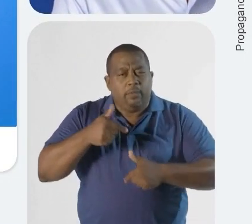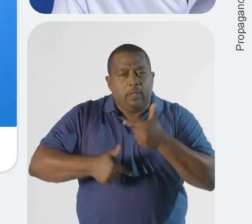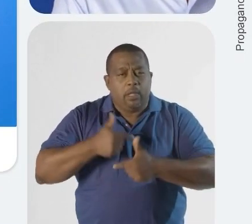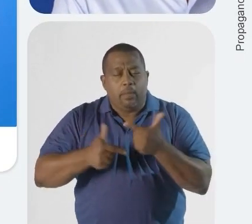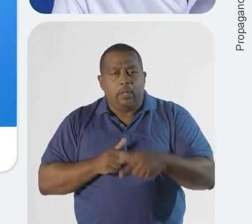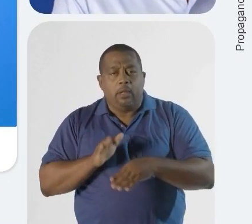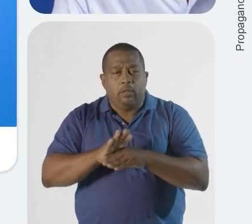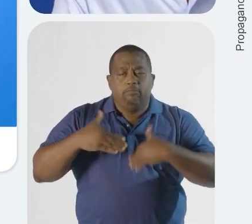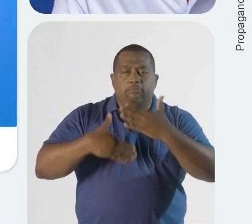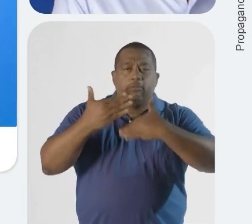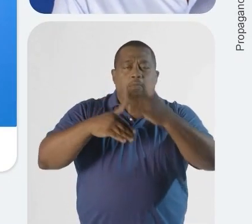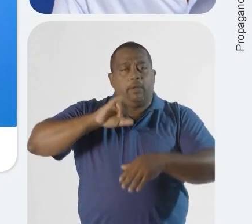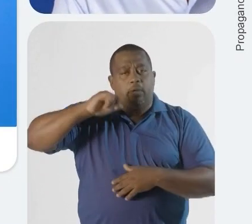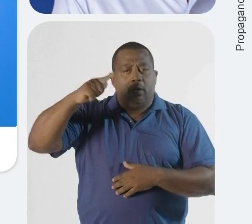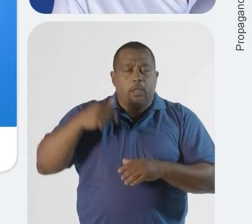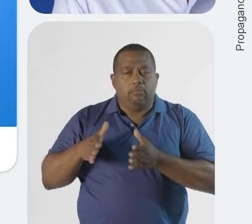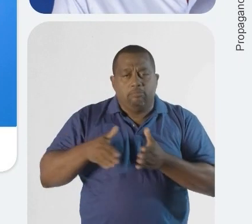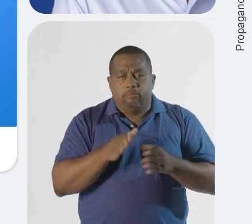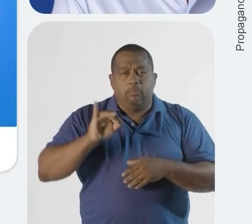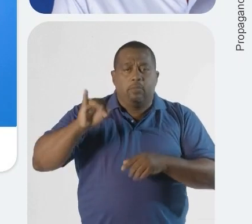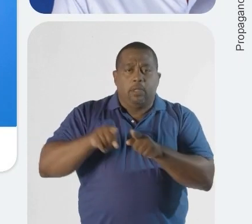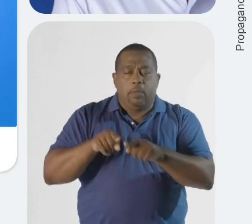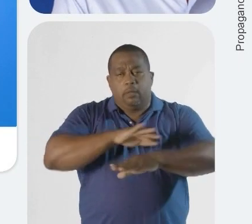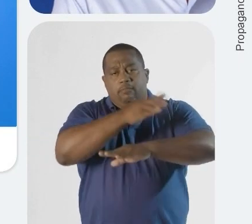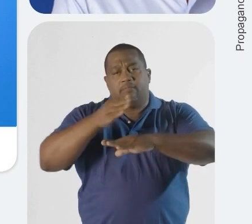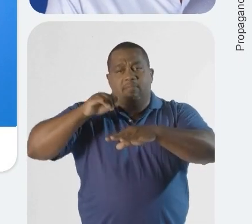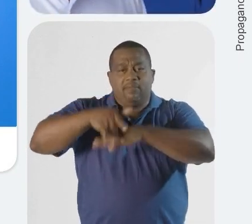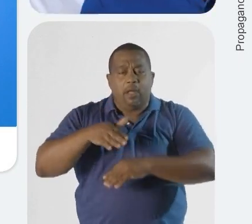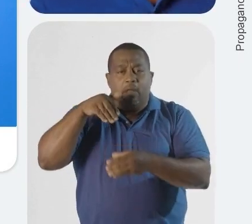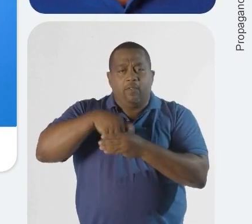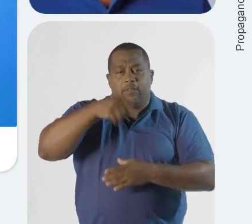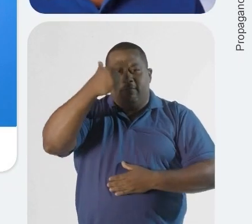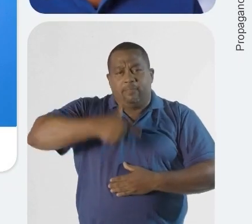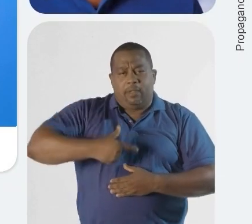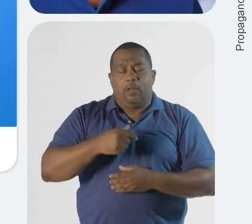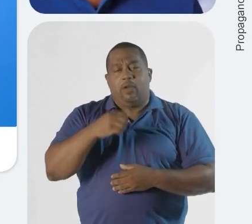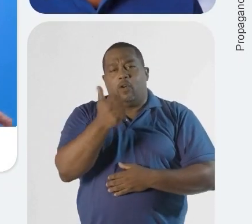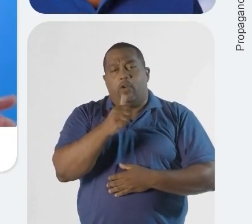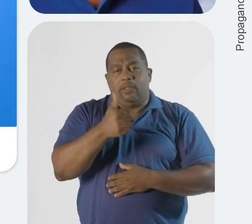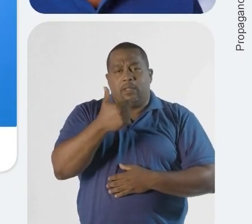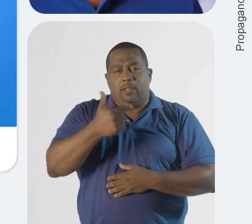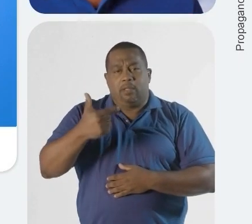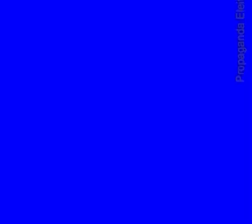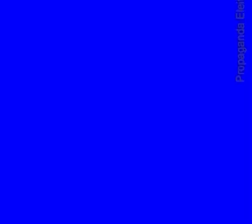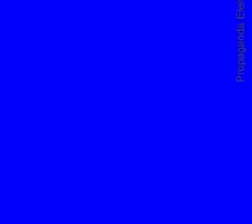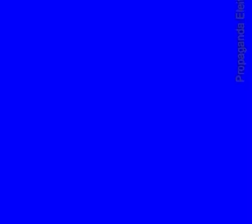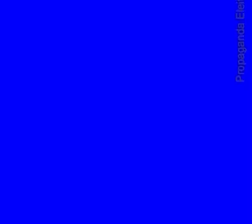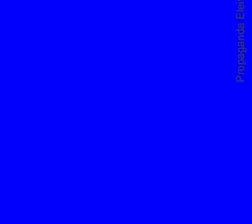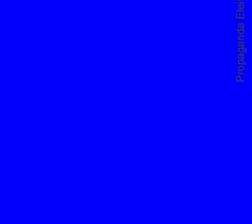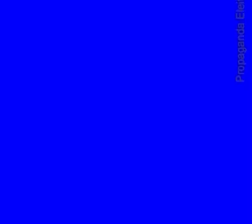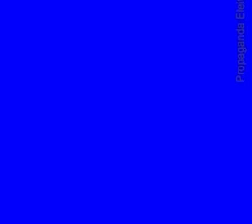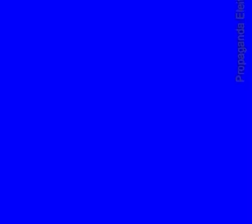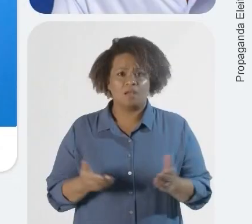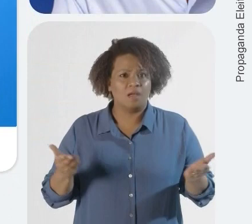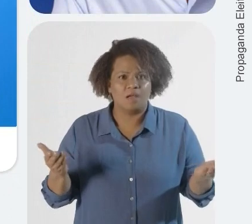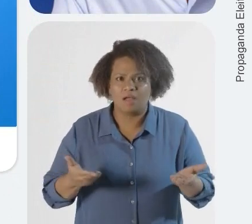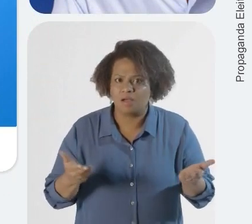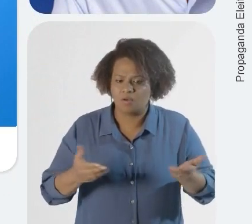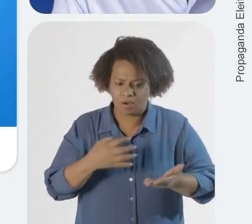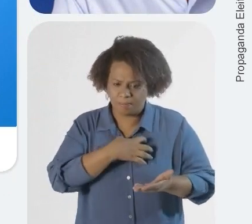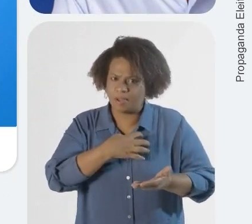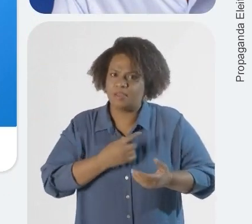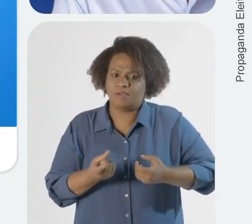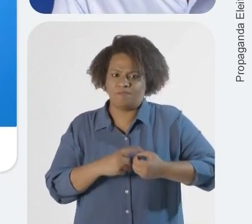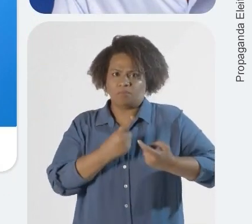trabalhando pelo desenvolvimento de GQE, pelo Médio de Contas e Vale do GQR. Vote Rassan de Zé Cocá, 11122. Chegou o